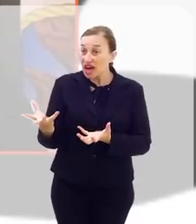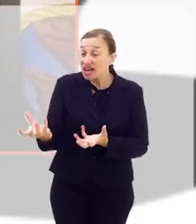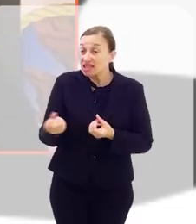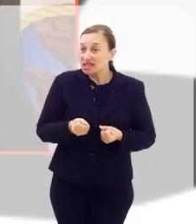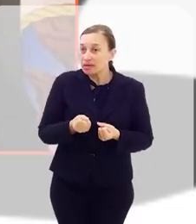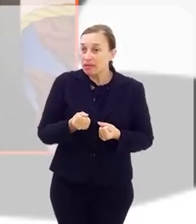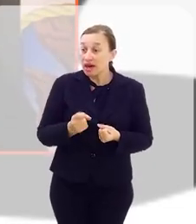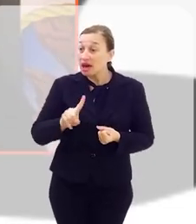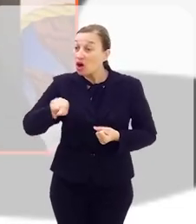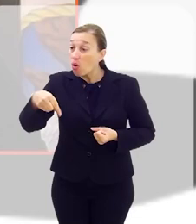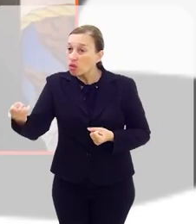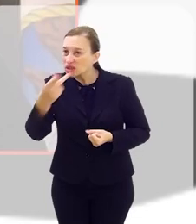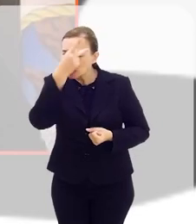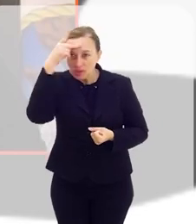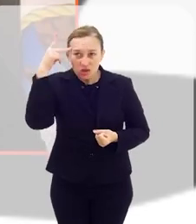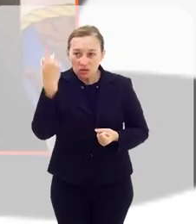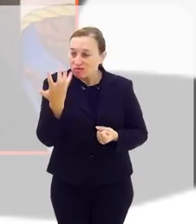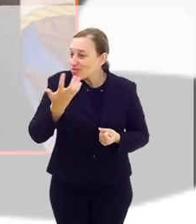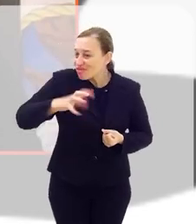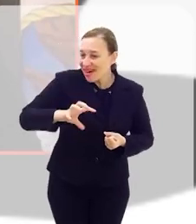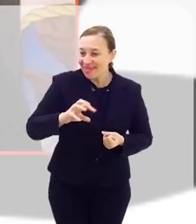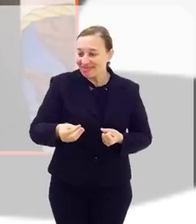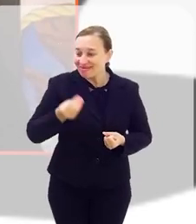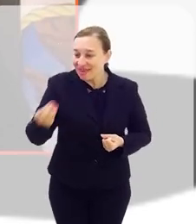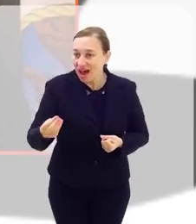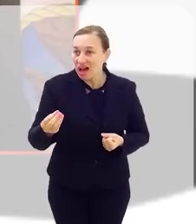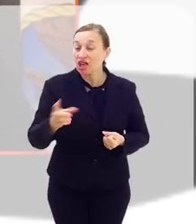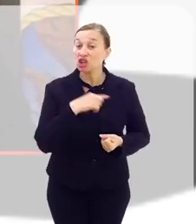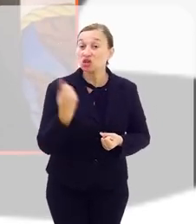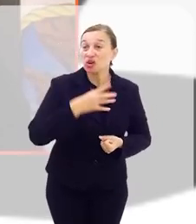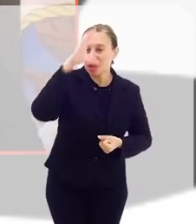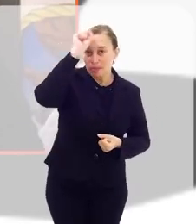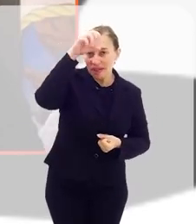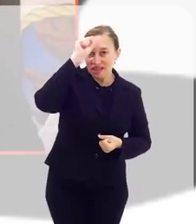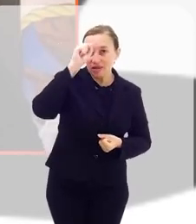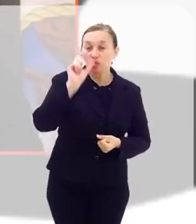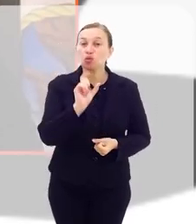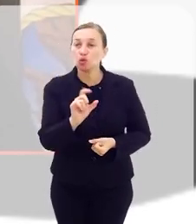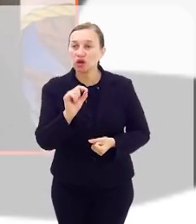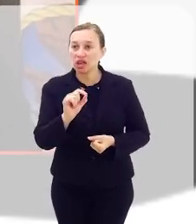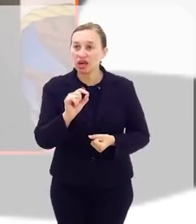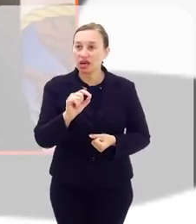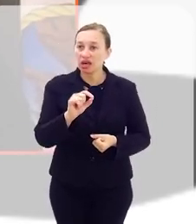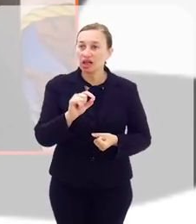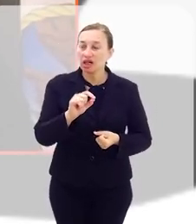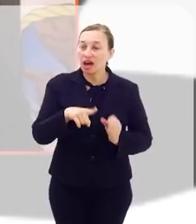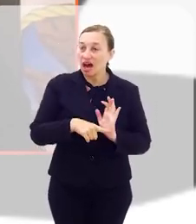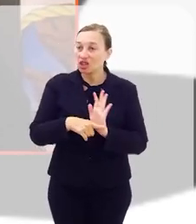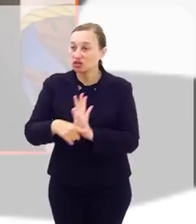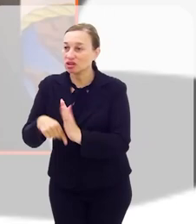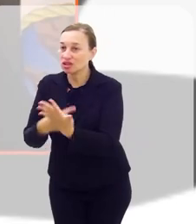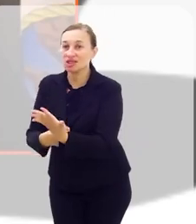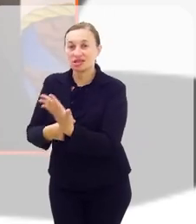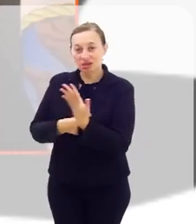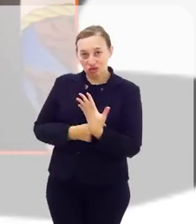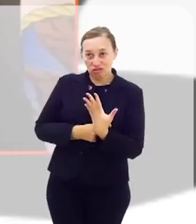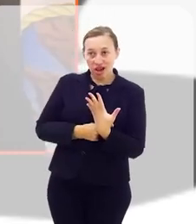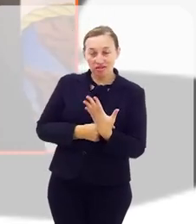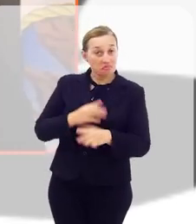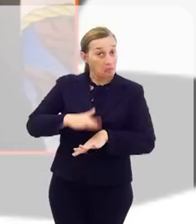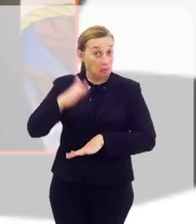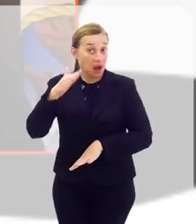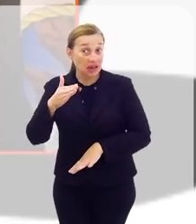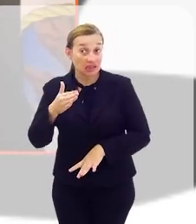muitas outras outras pessoas não querem dar. E a gente aprende que dando, a gente recebe muito mais.